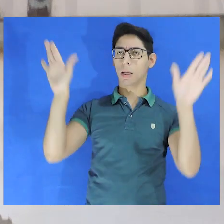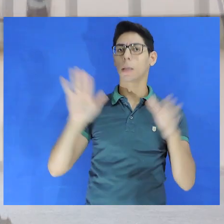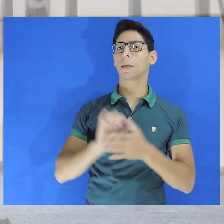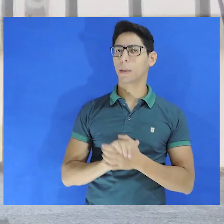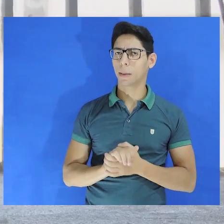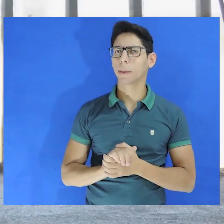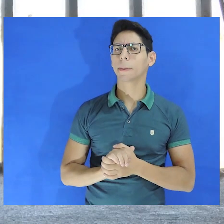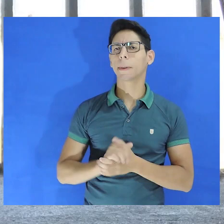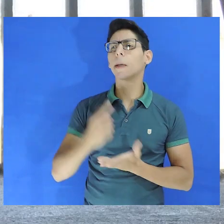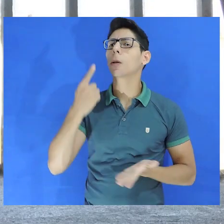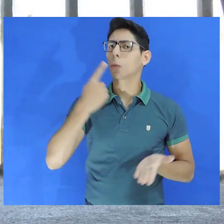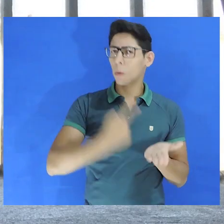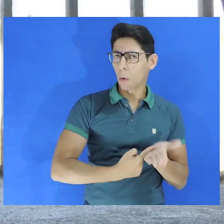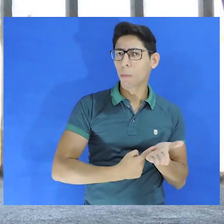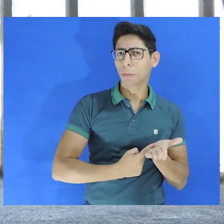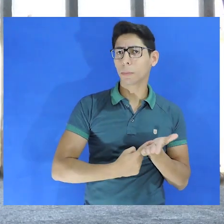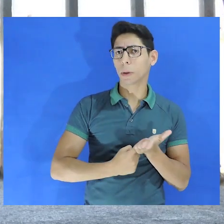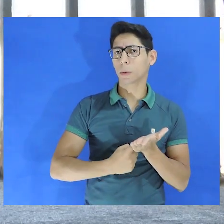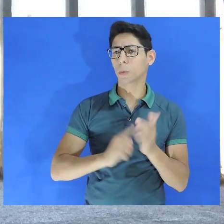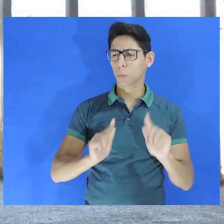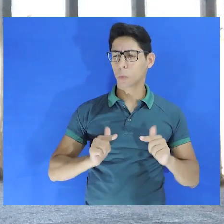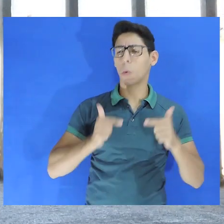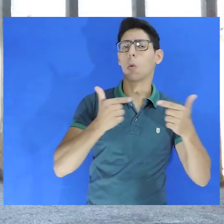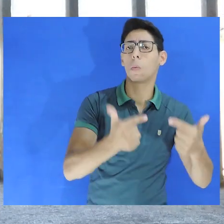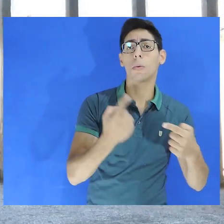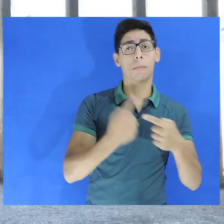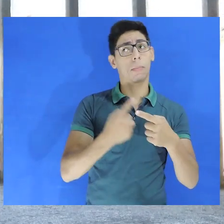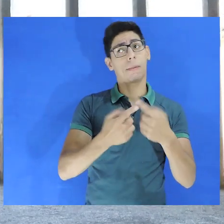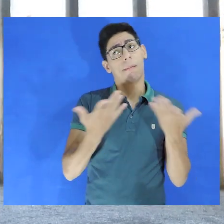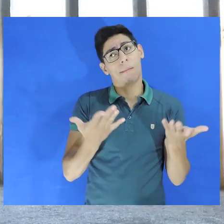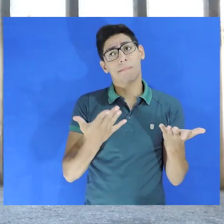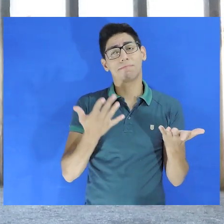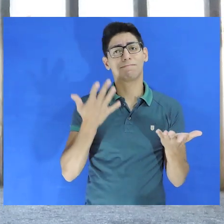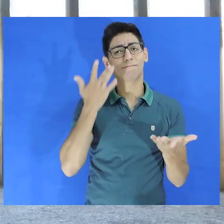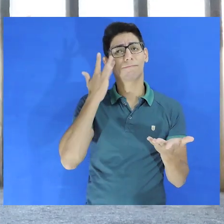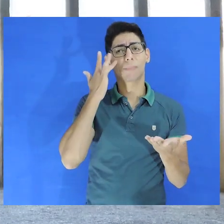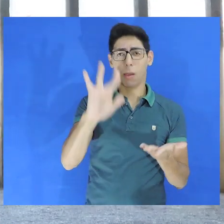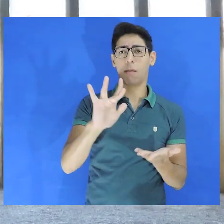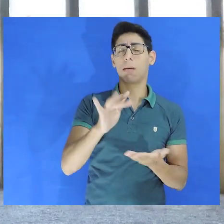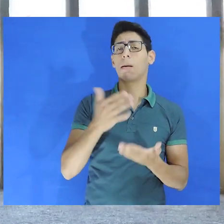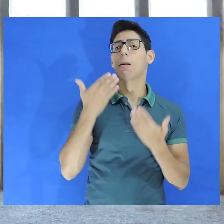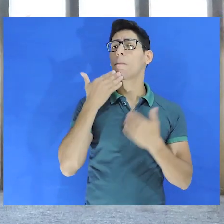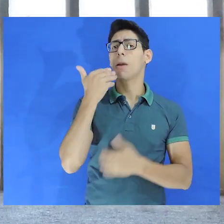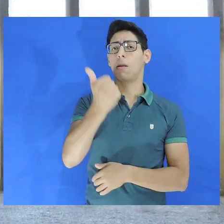enfrentar e compromisso com aquilo que vai ser enfrentado. Senão é melhor não começar.